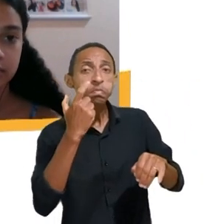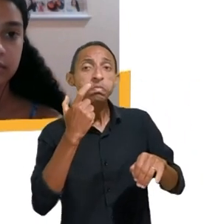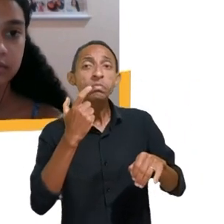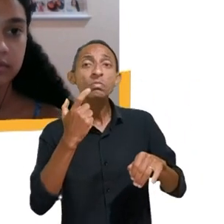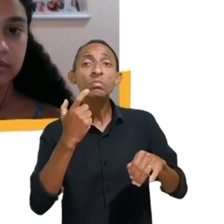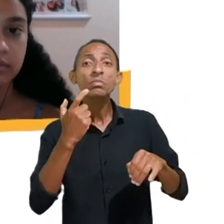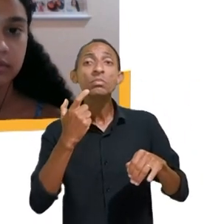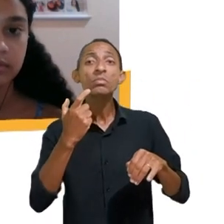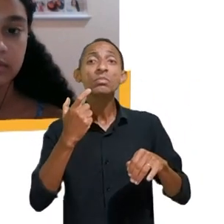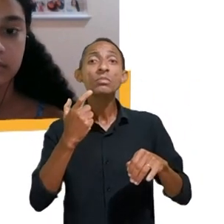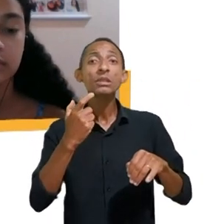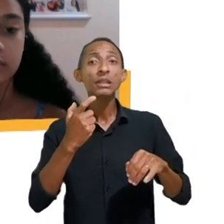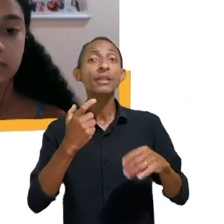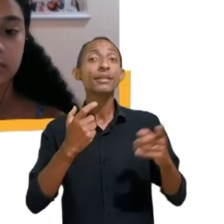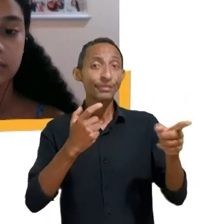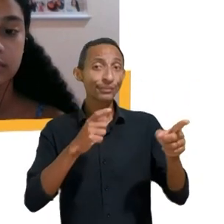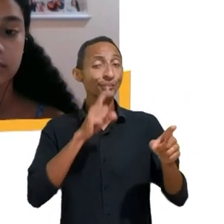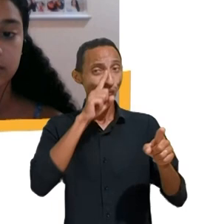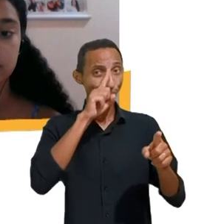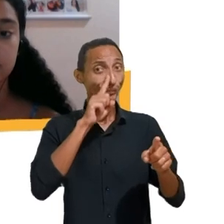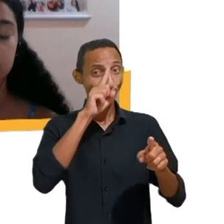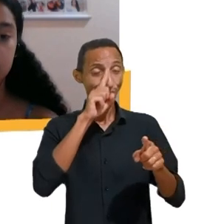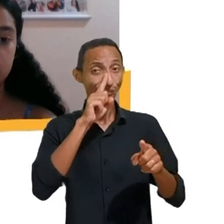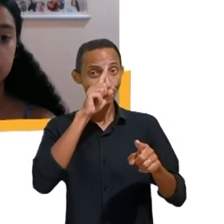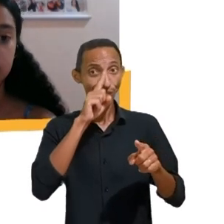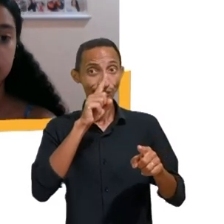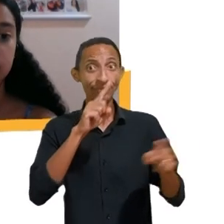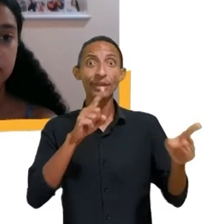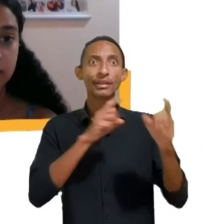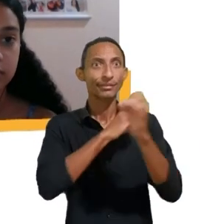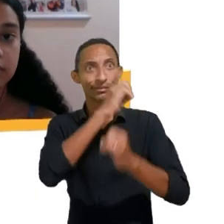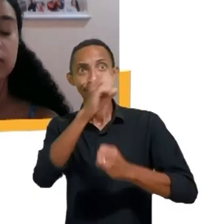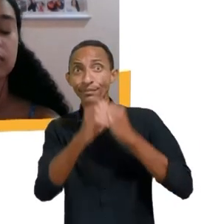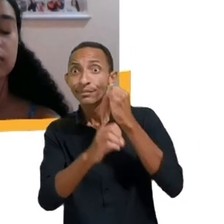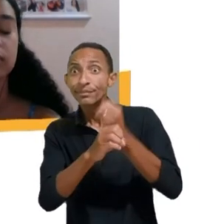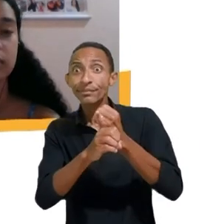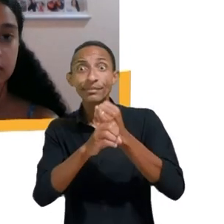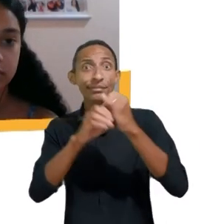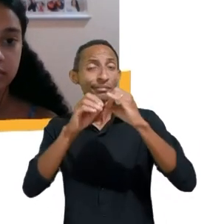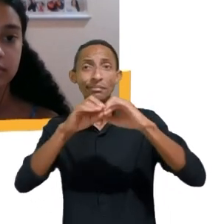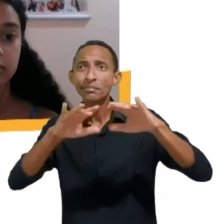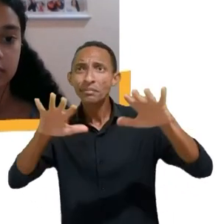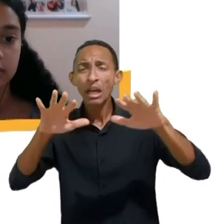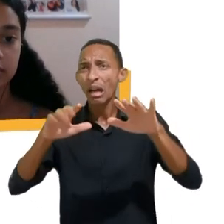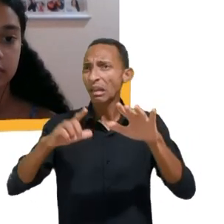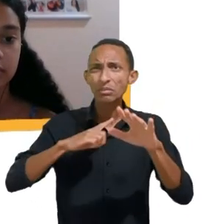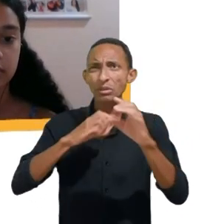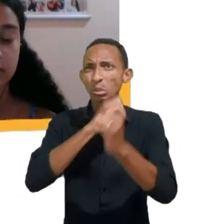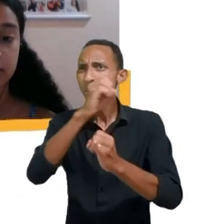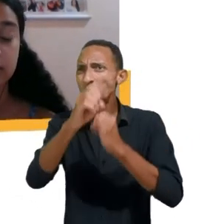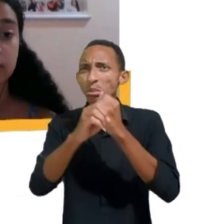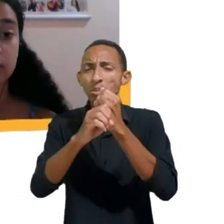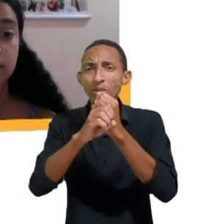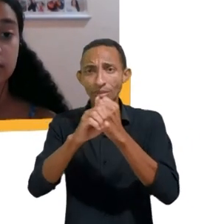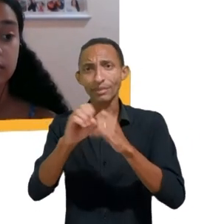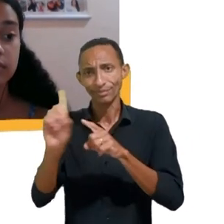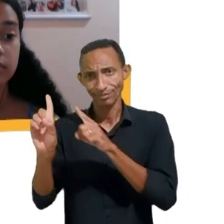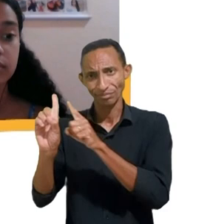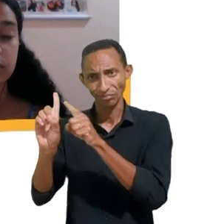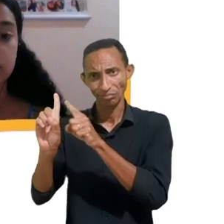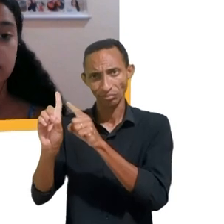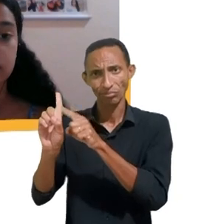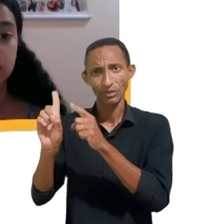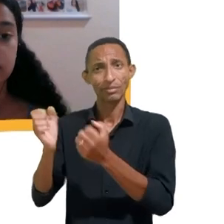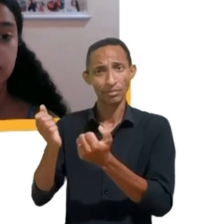si ou que só tem risco na internet, né? Ele é um espaço de oportunidades como Maria Clara muito bem falou e queria justamente